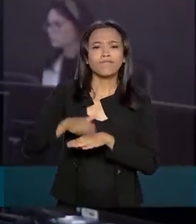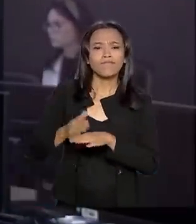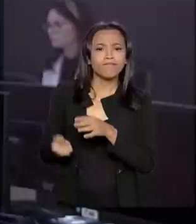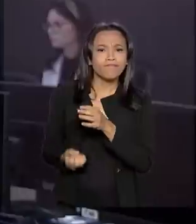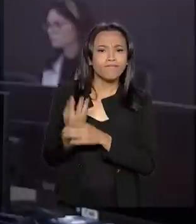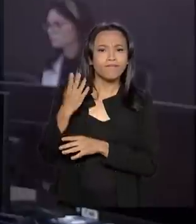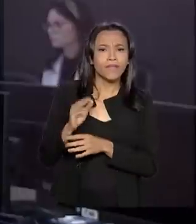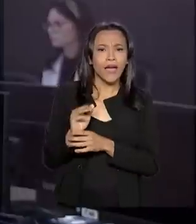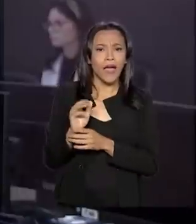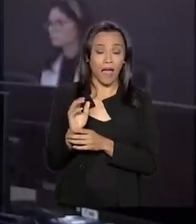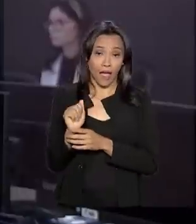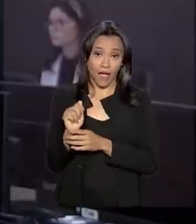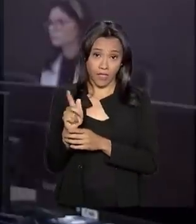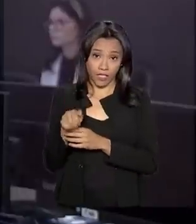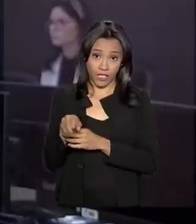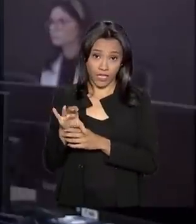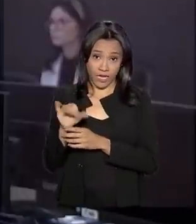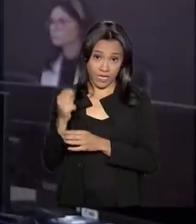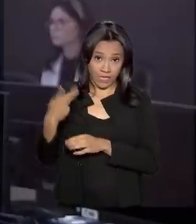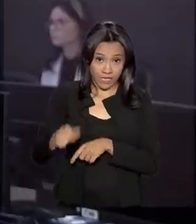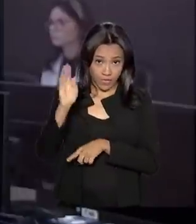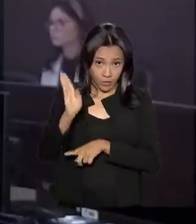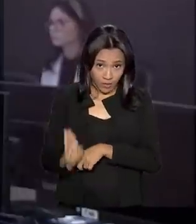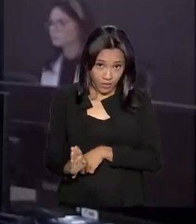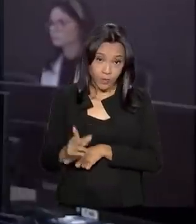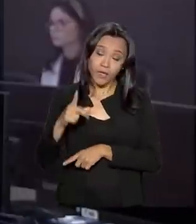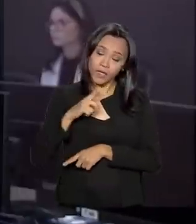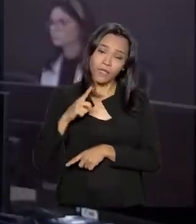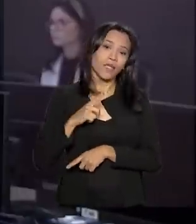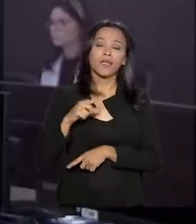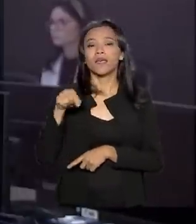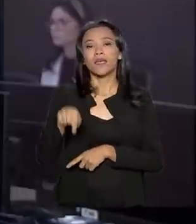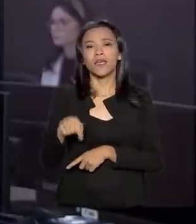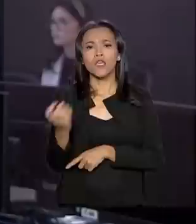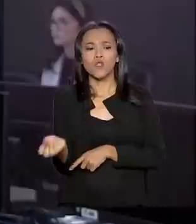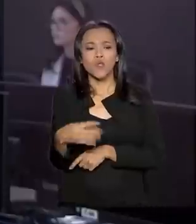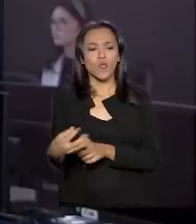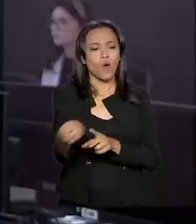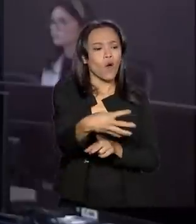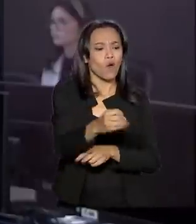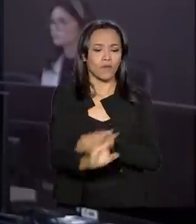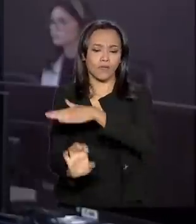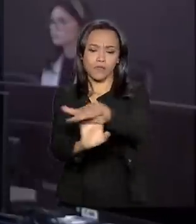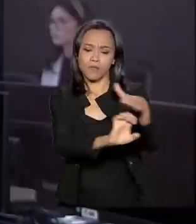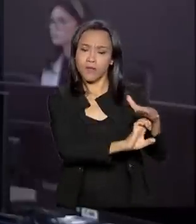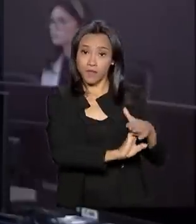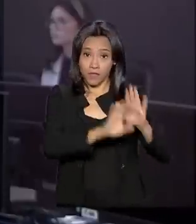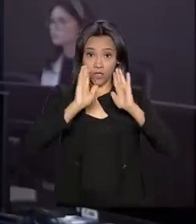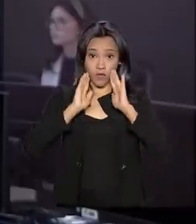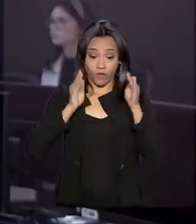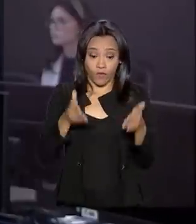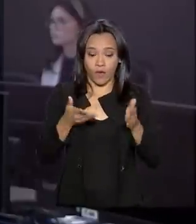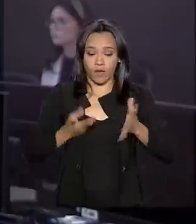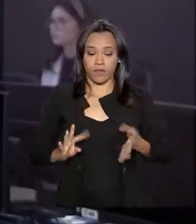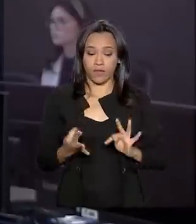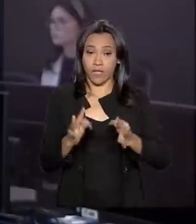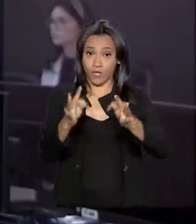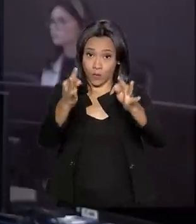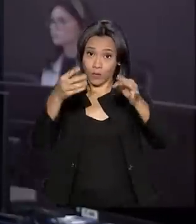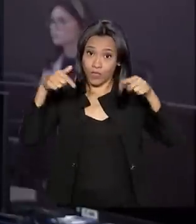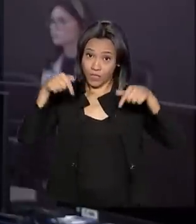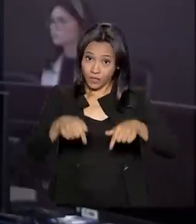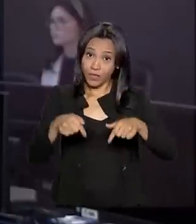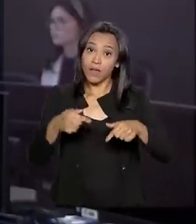Desenvolvimento Industrial e fica em um shopping aqui em São Paulo. Empresas novas com foco em tecnologia, as chamadas startups,